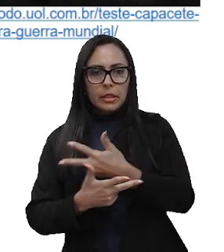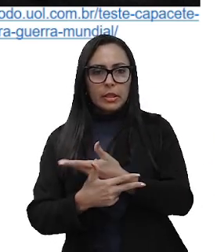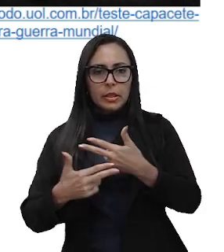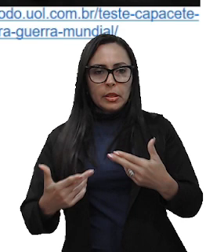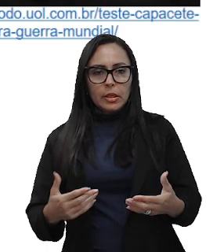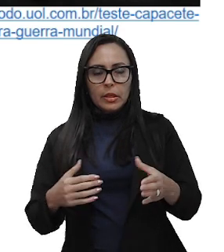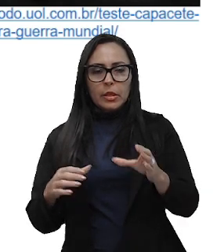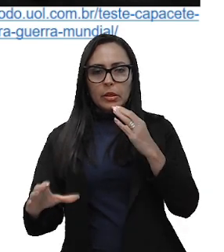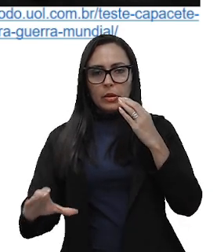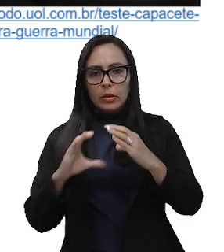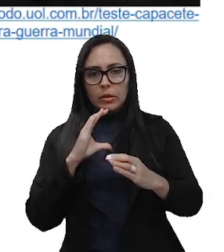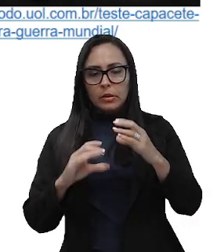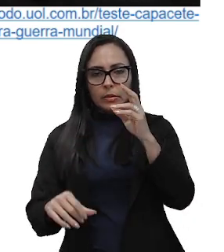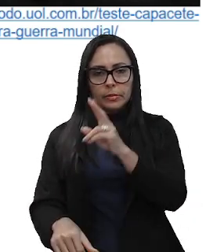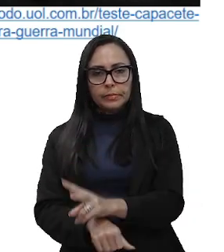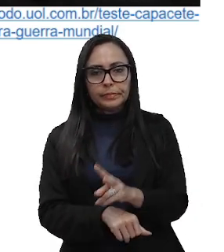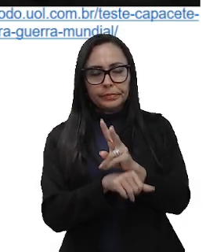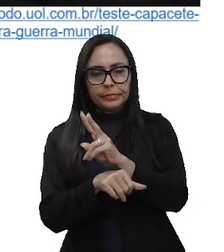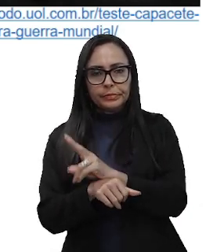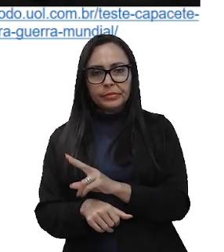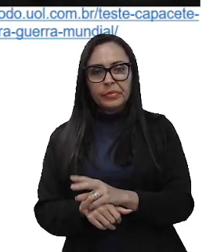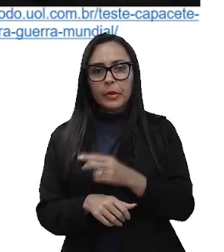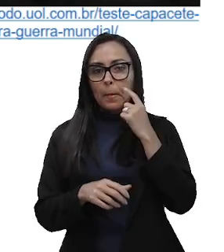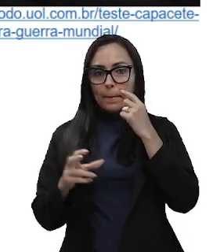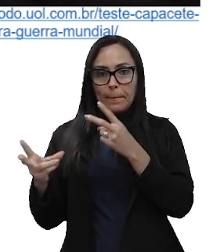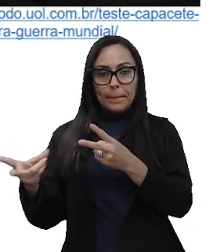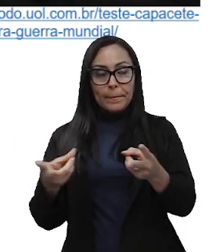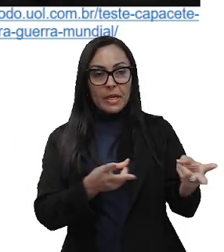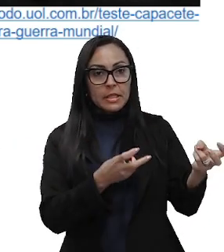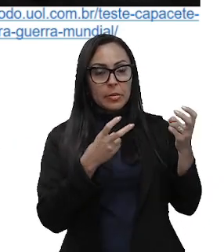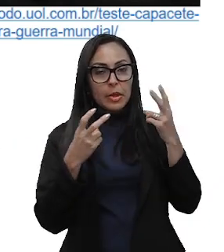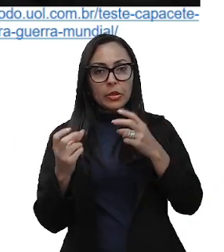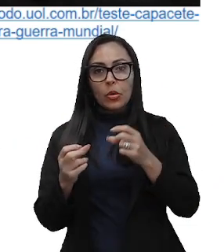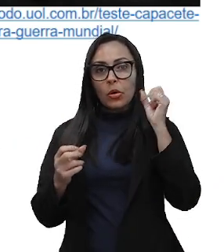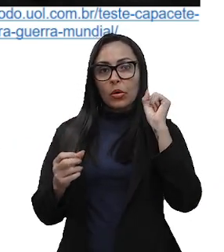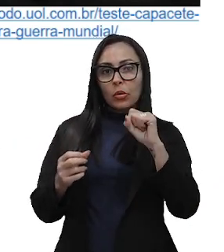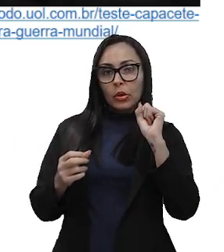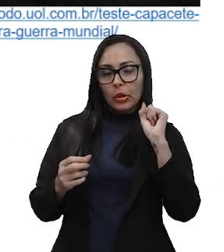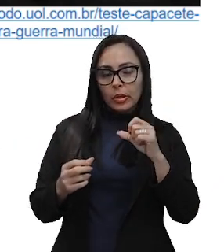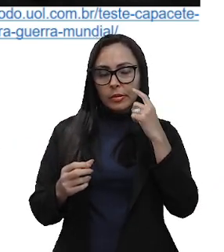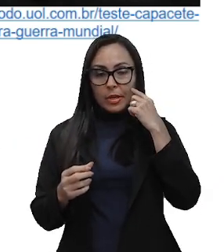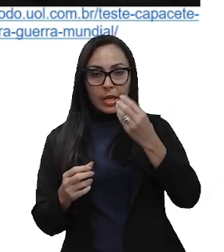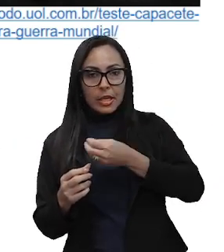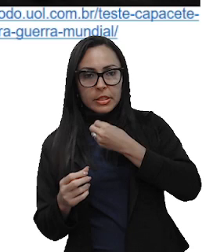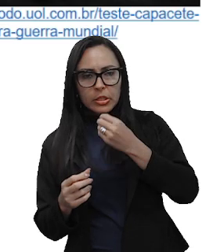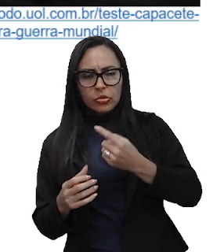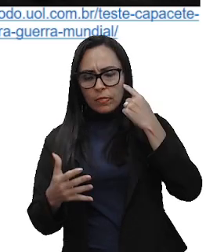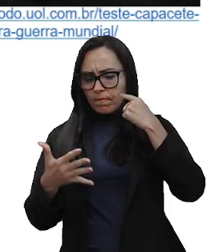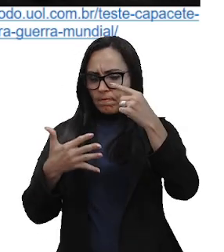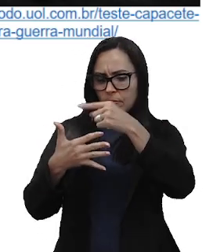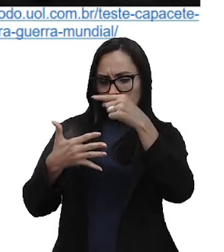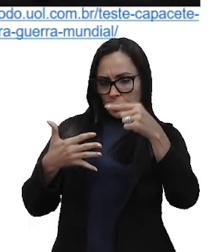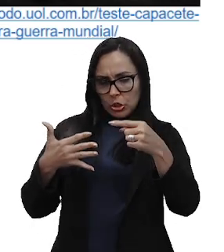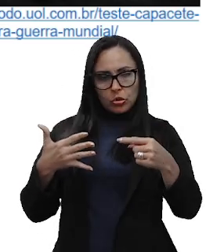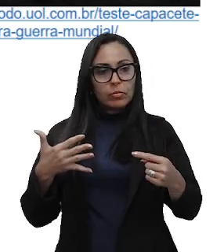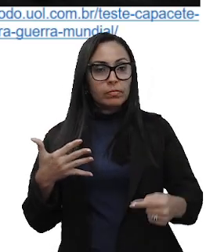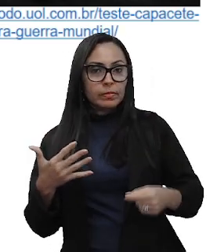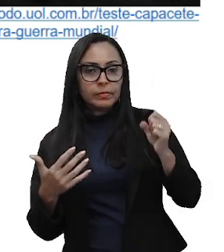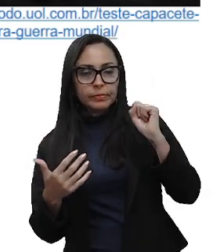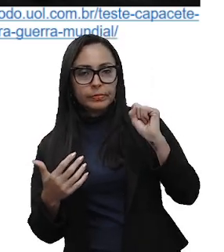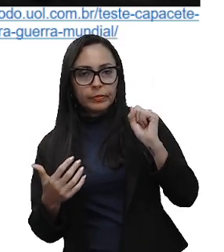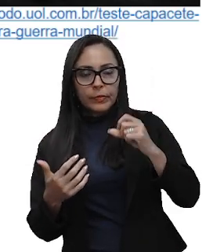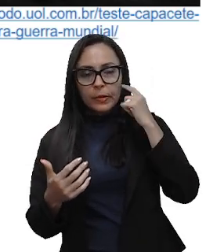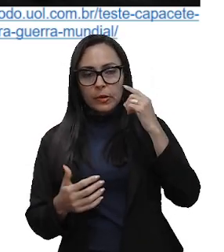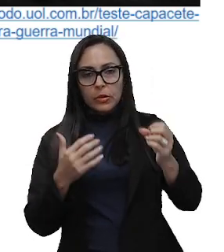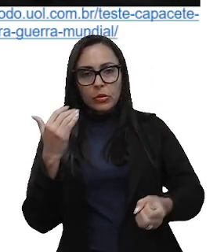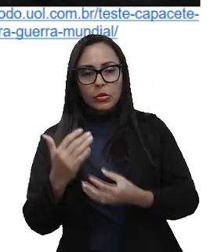de proteção. Então, você pode perceber que existem esses indícios, certo? De que a ergonomia